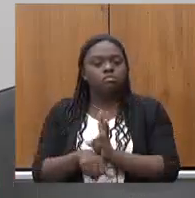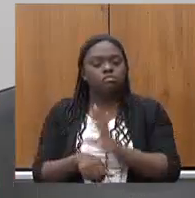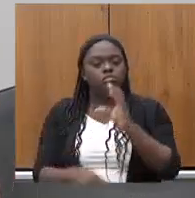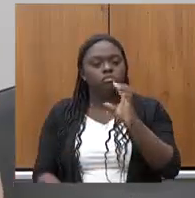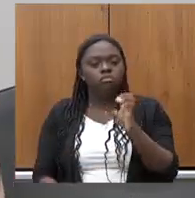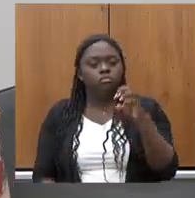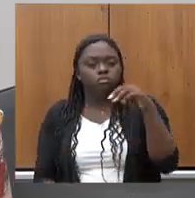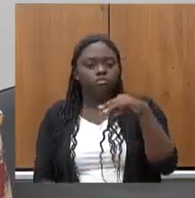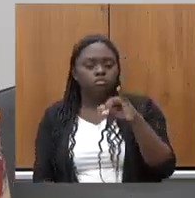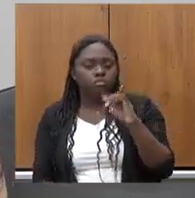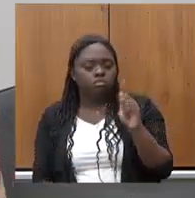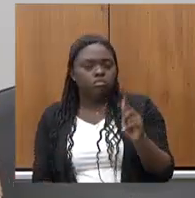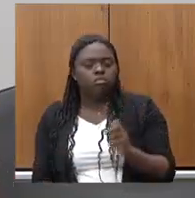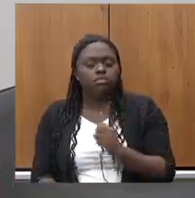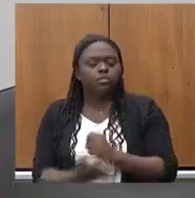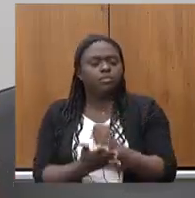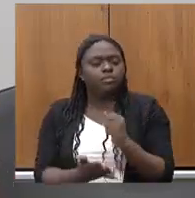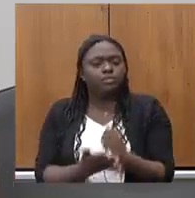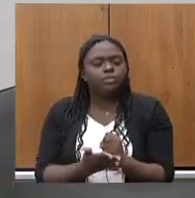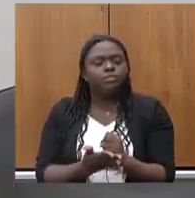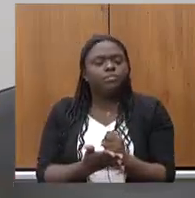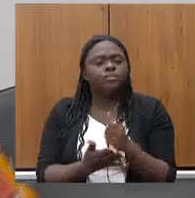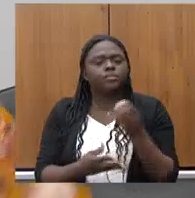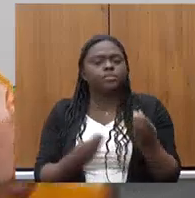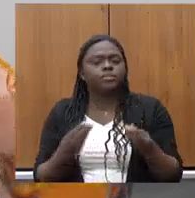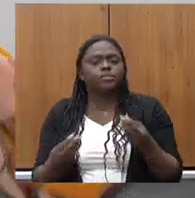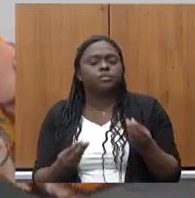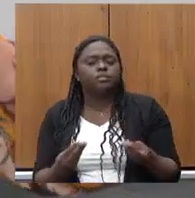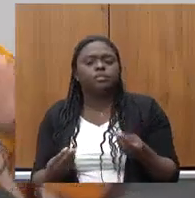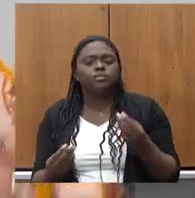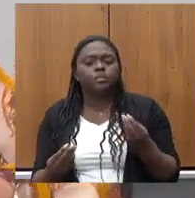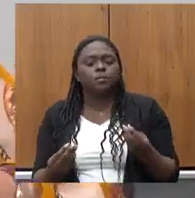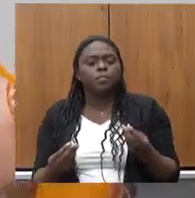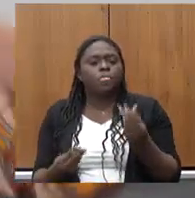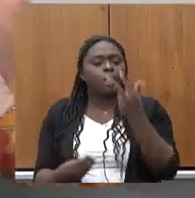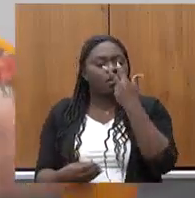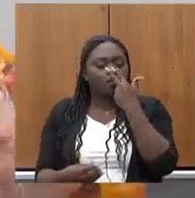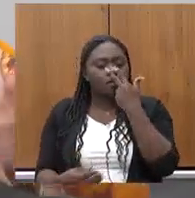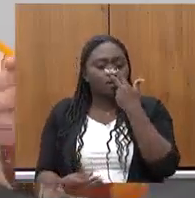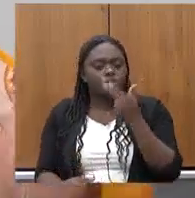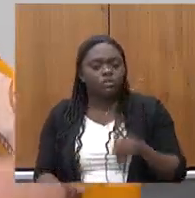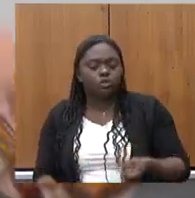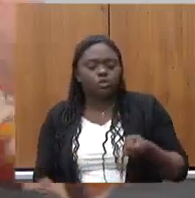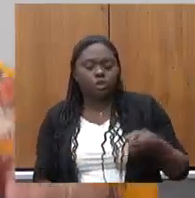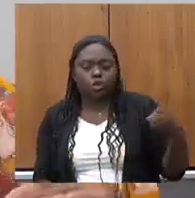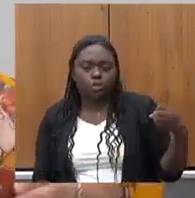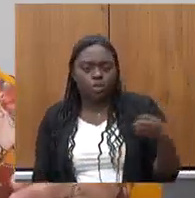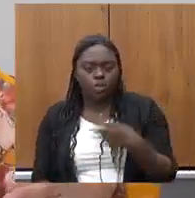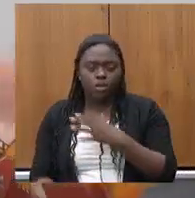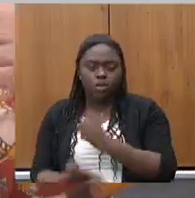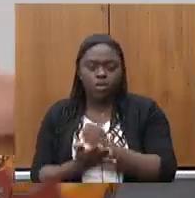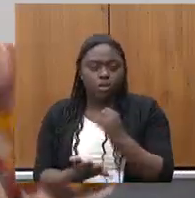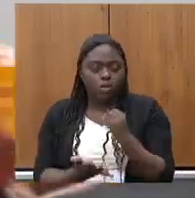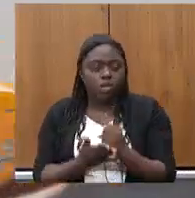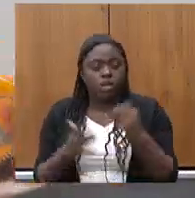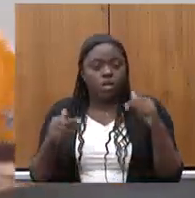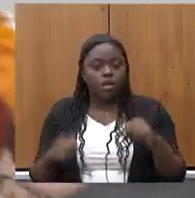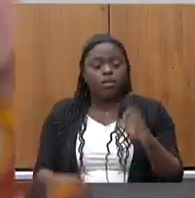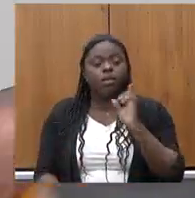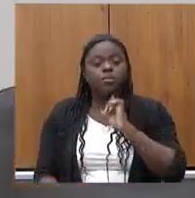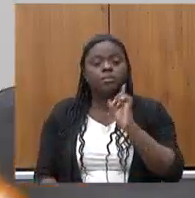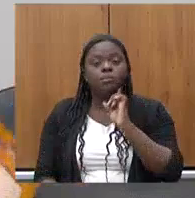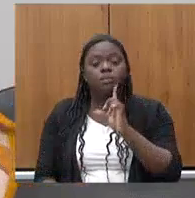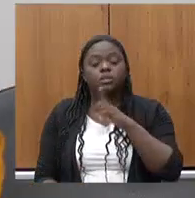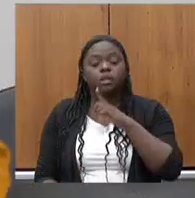contratos sem licitação contratos que estão sendo guarda-chuva para novos contratos sem licitação aqui em Minas tem um